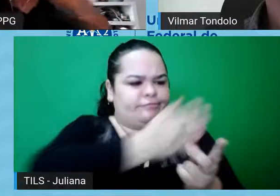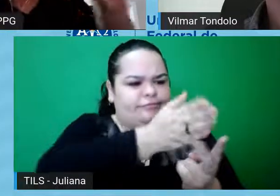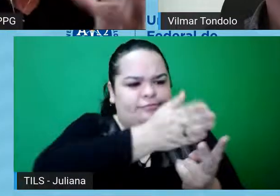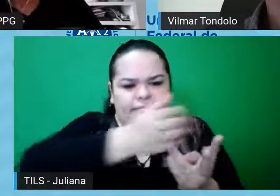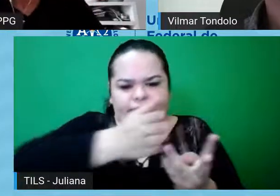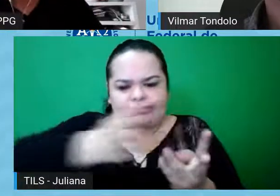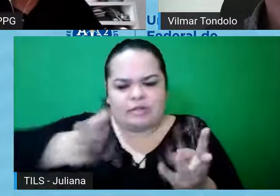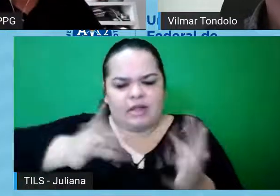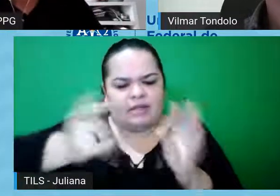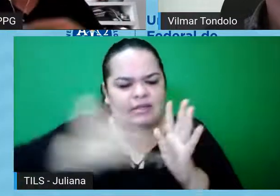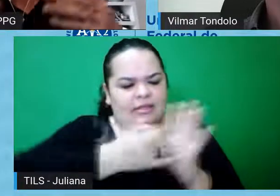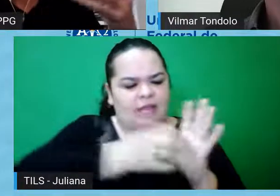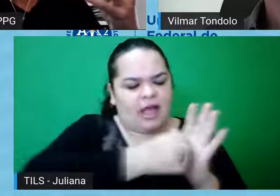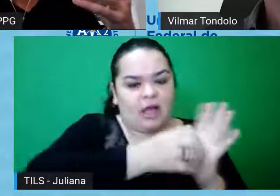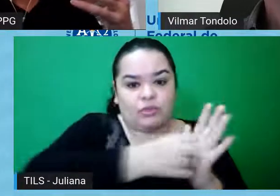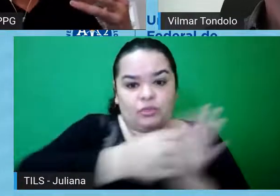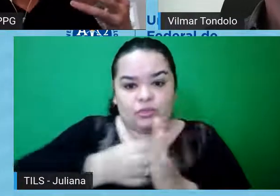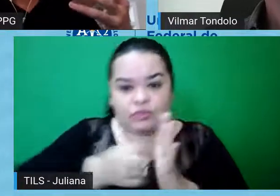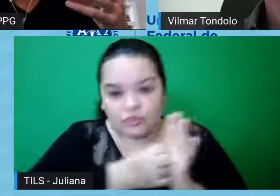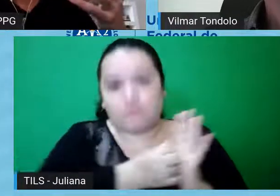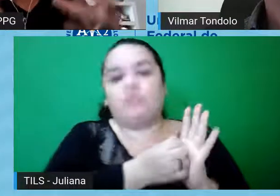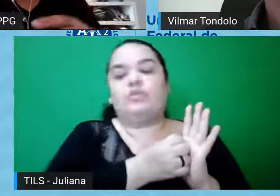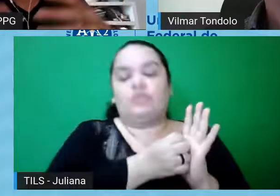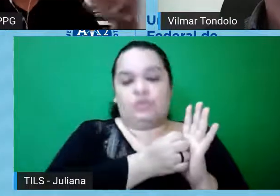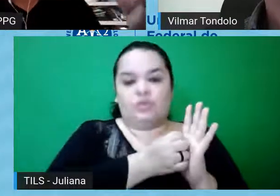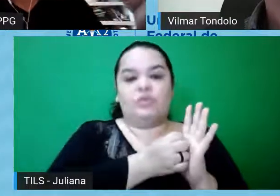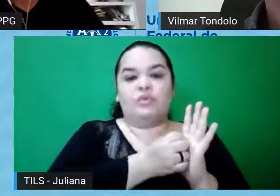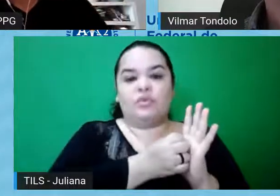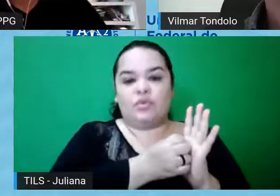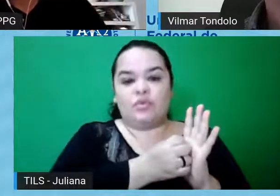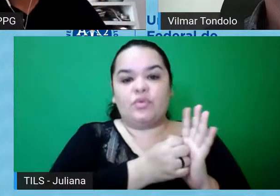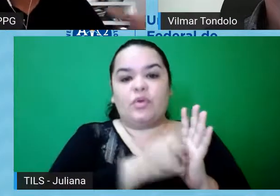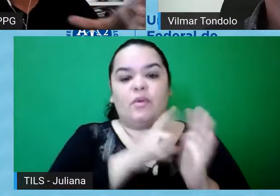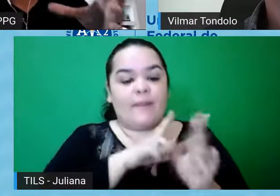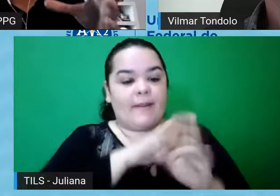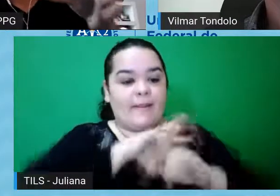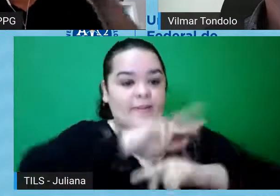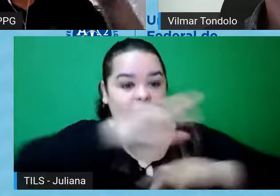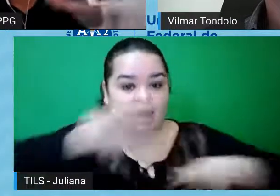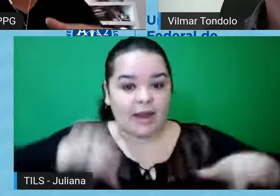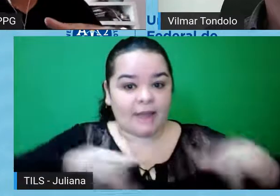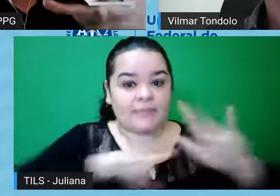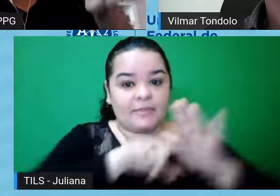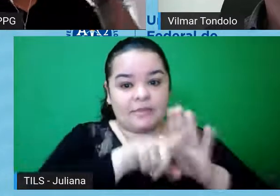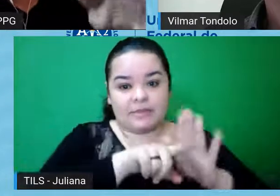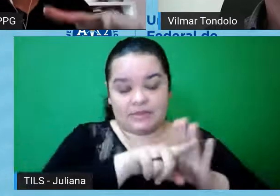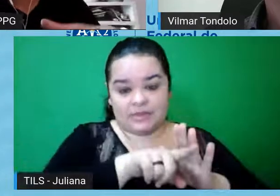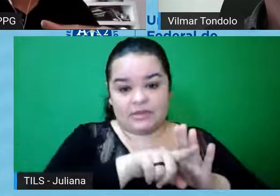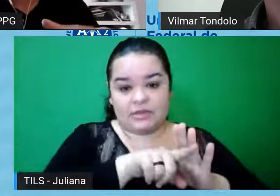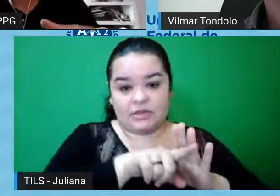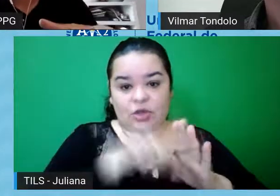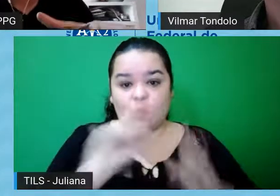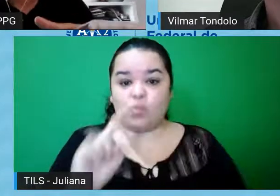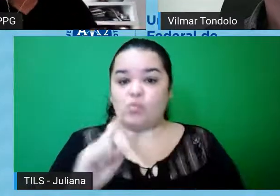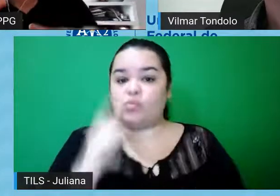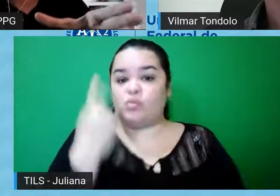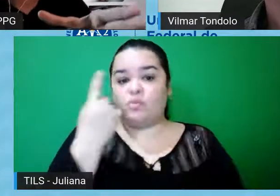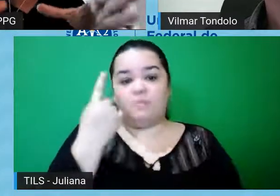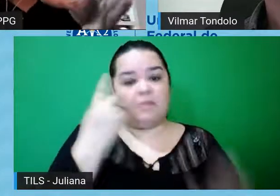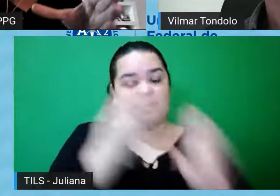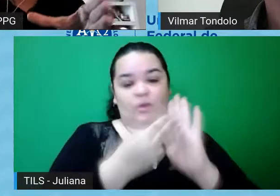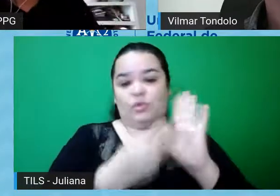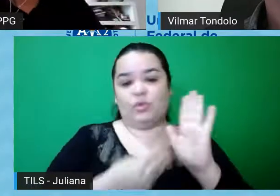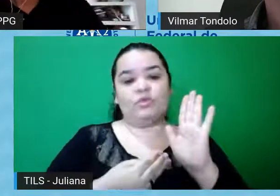que vão, enfim, que vão dar sustentação para várias pesquisas, mas o levantamento é um único, a metodologia é uma única,